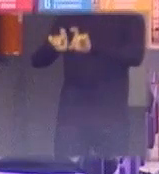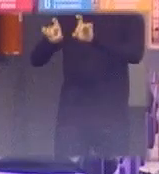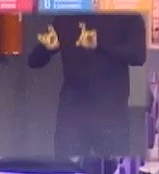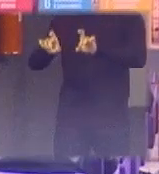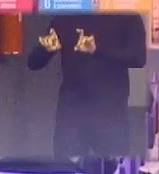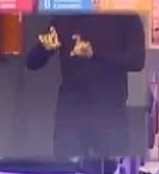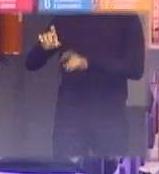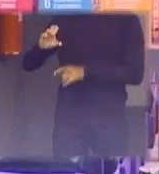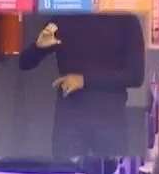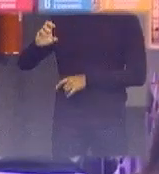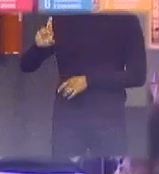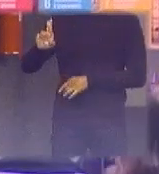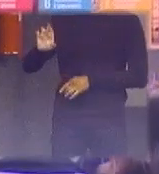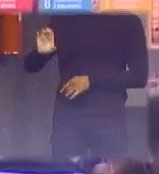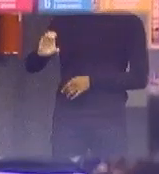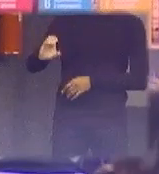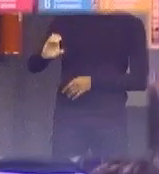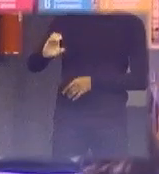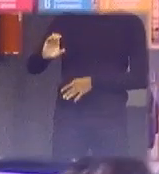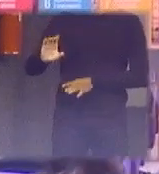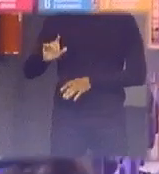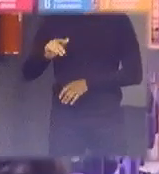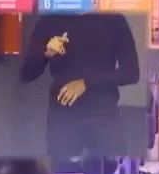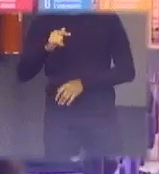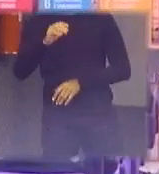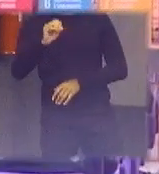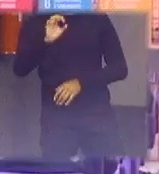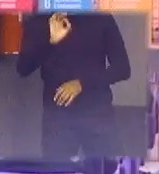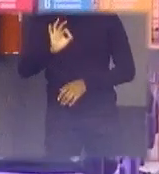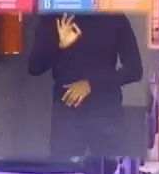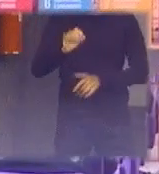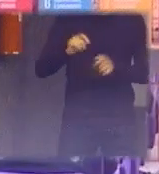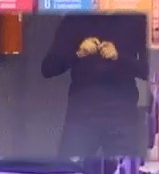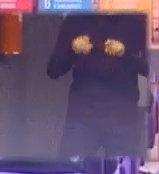CRCs 70% é feito leilão